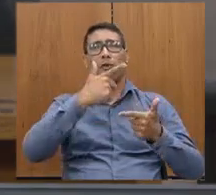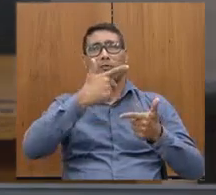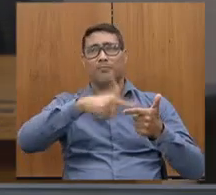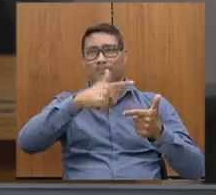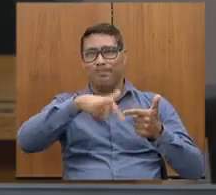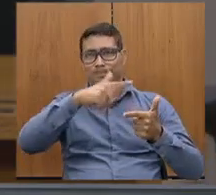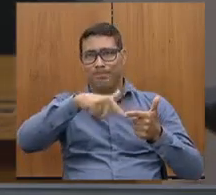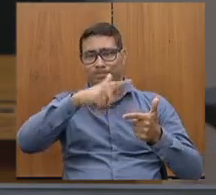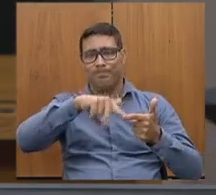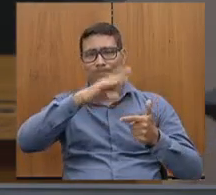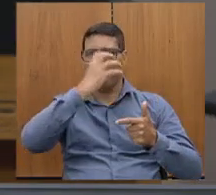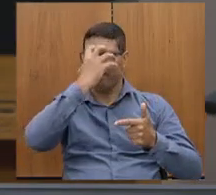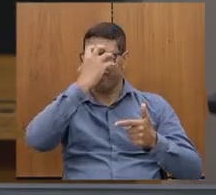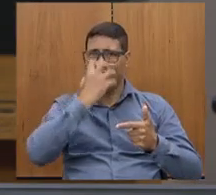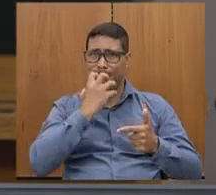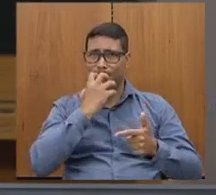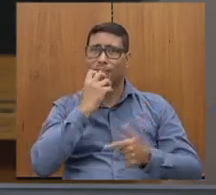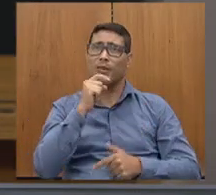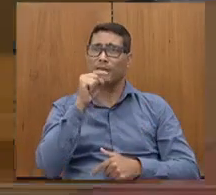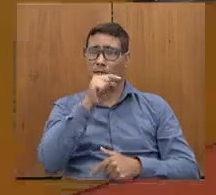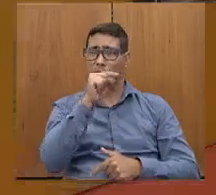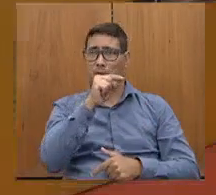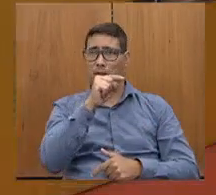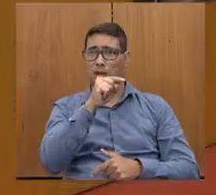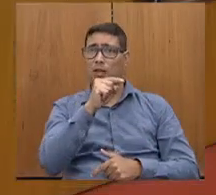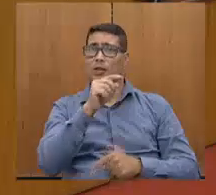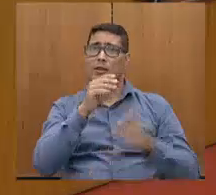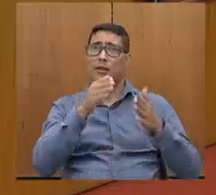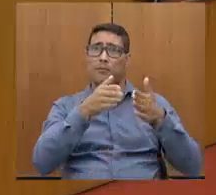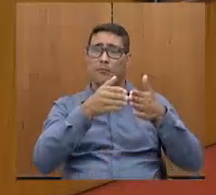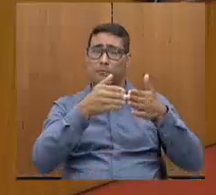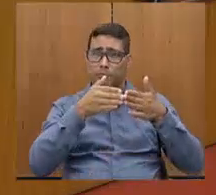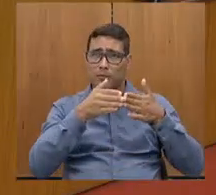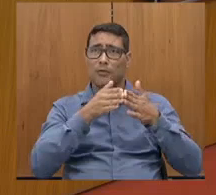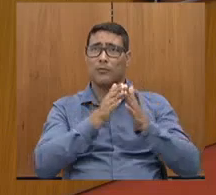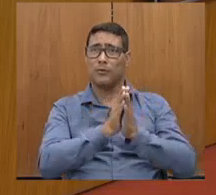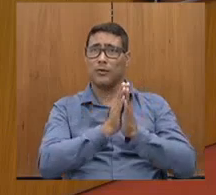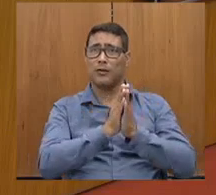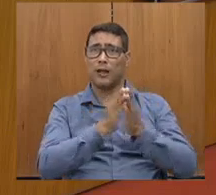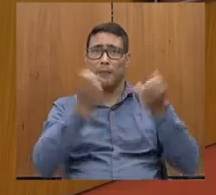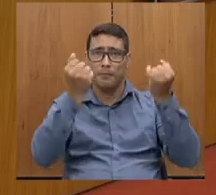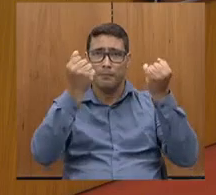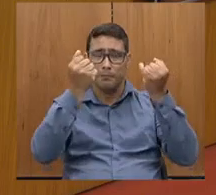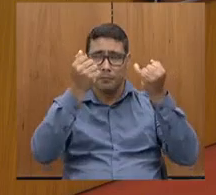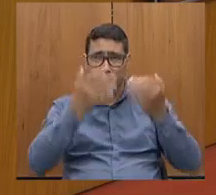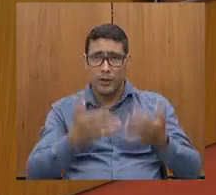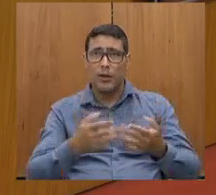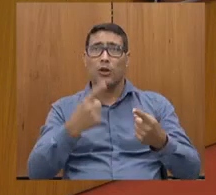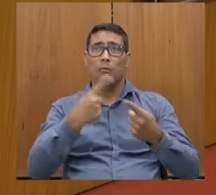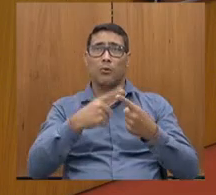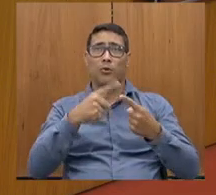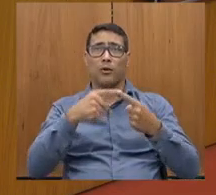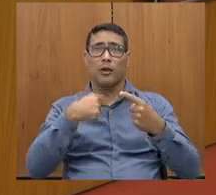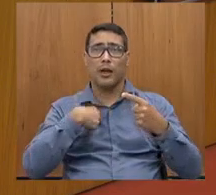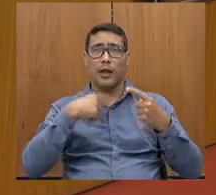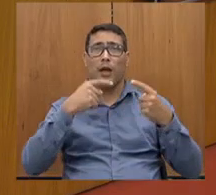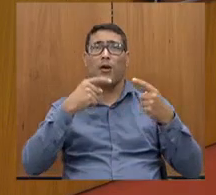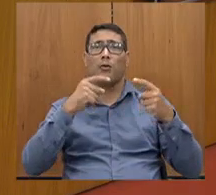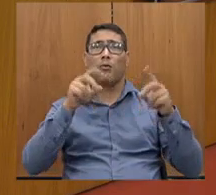Rodrigo, como é que está? Se você puder atualizar, porque esse é um tema que preocupa mesmo, nesse período de chuva.